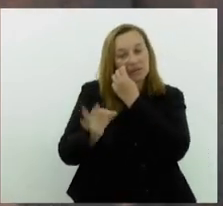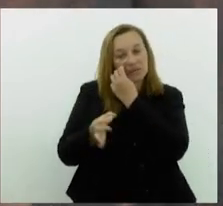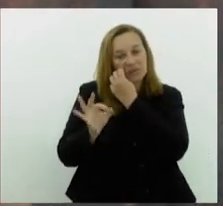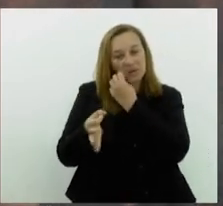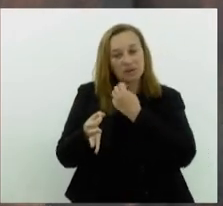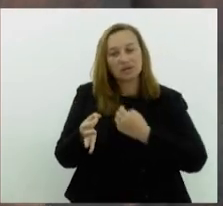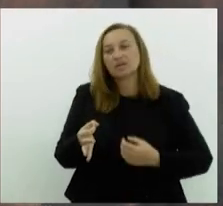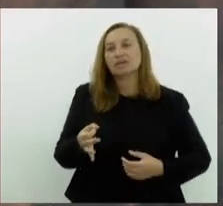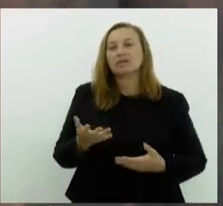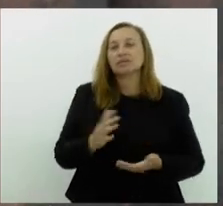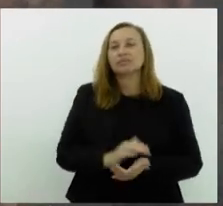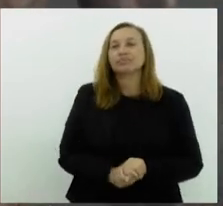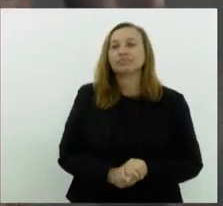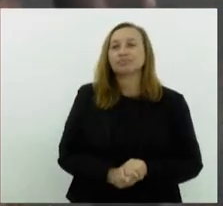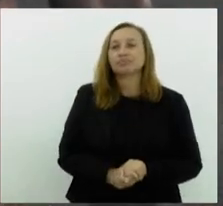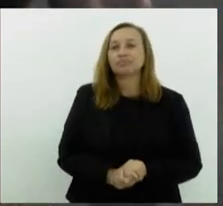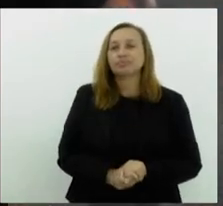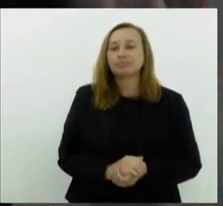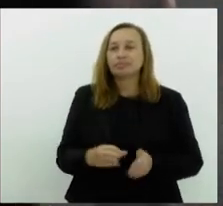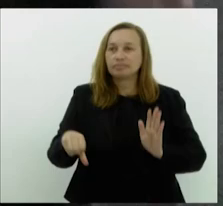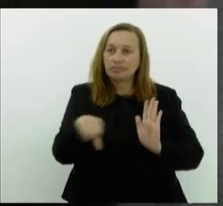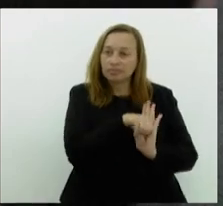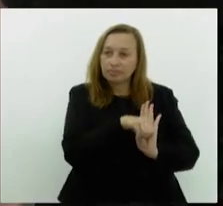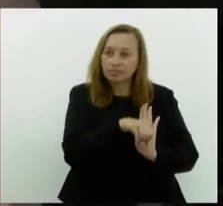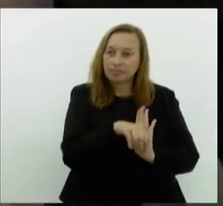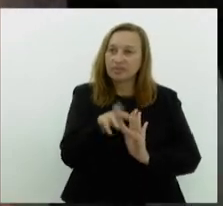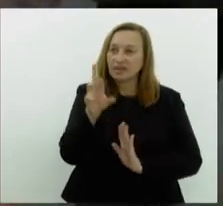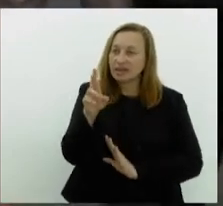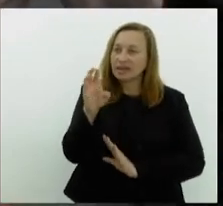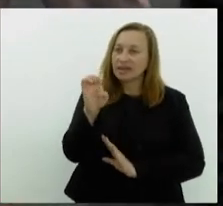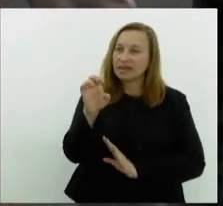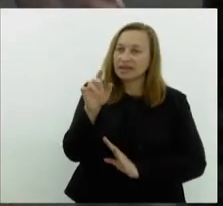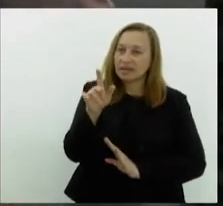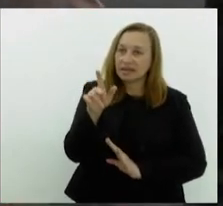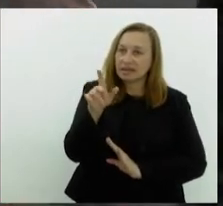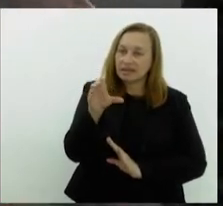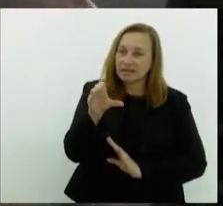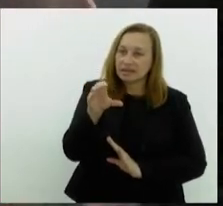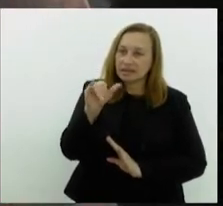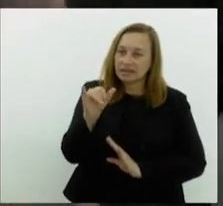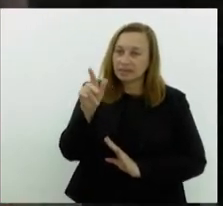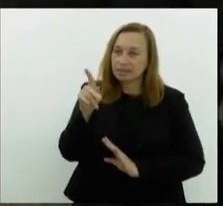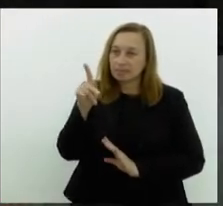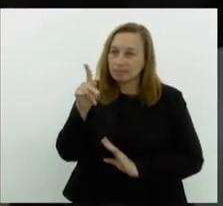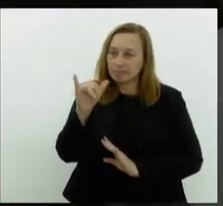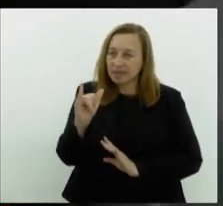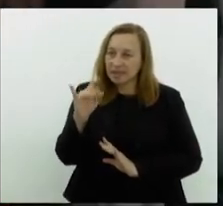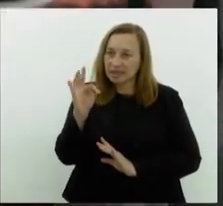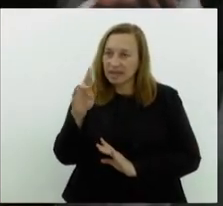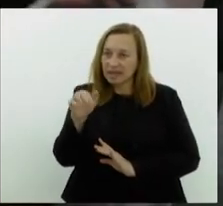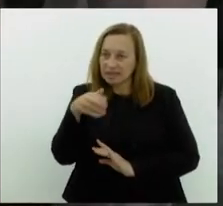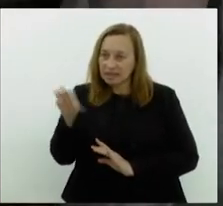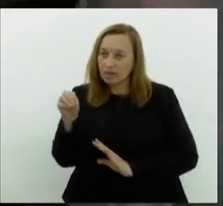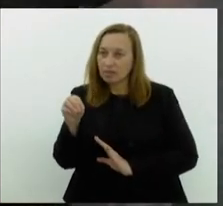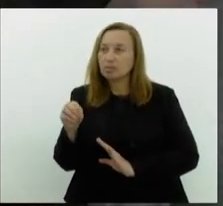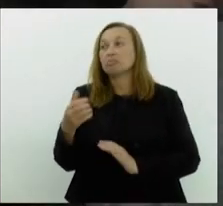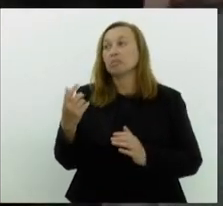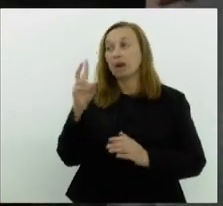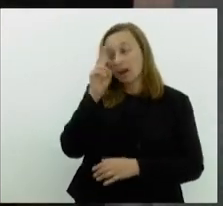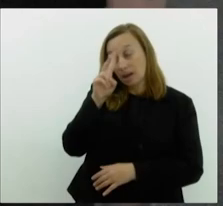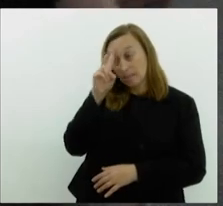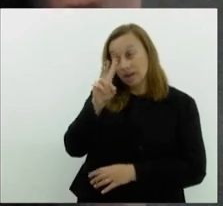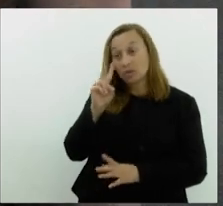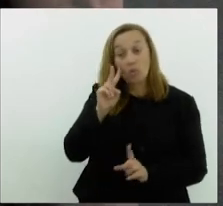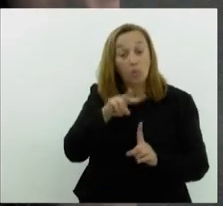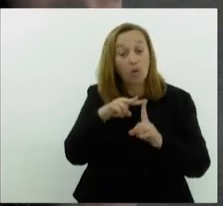com o perfazimento do crime de receptação, lembrando que, na receptação, nós temos que ter um olhar